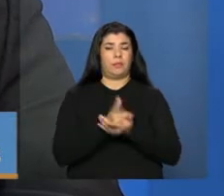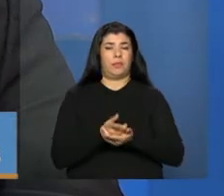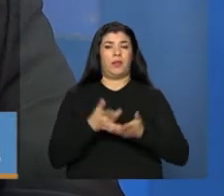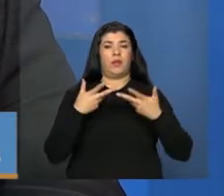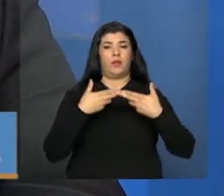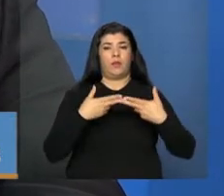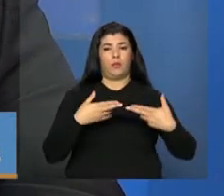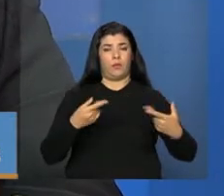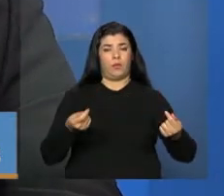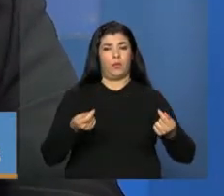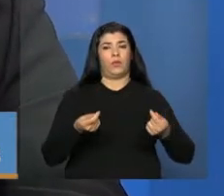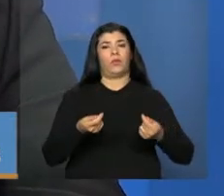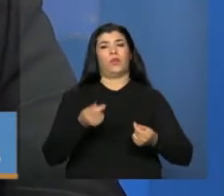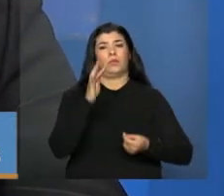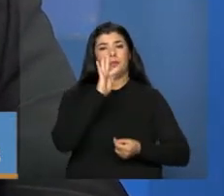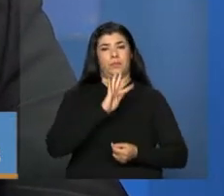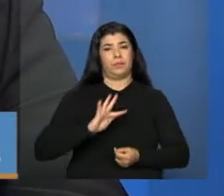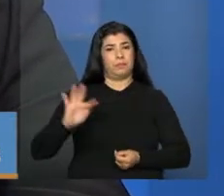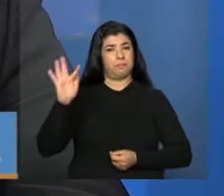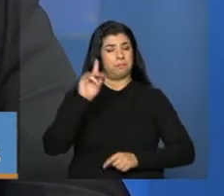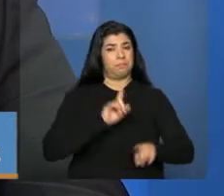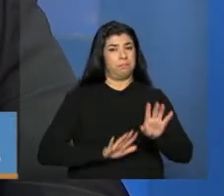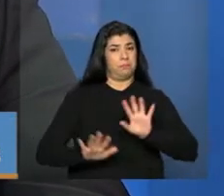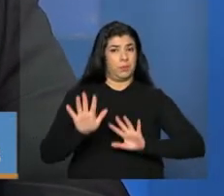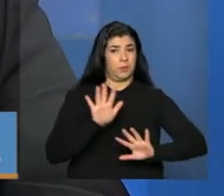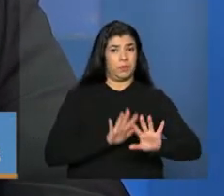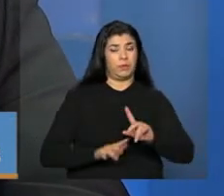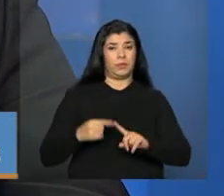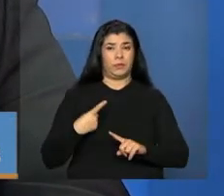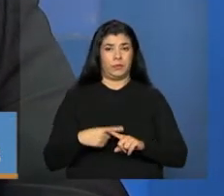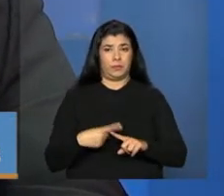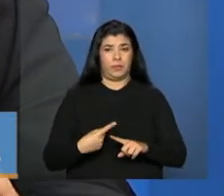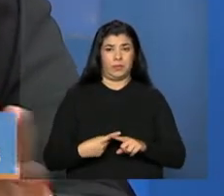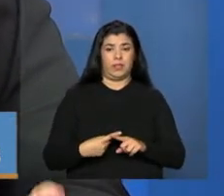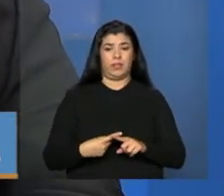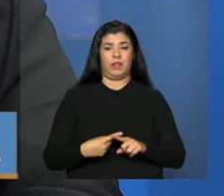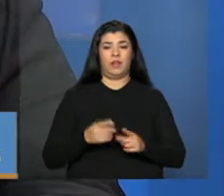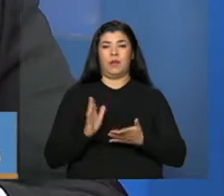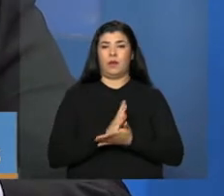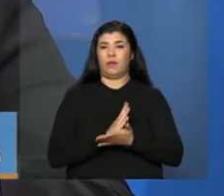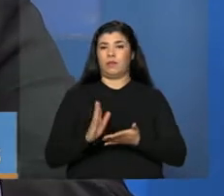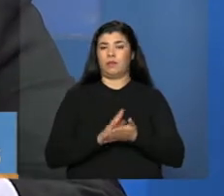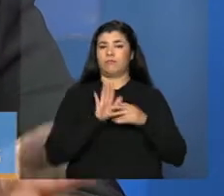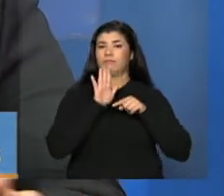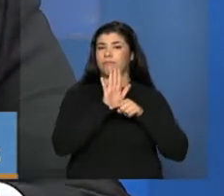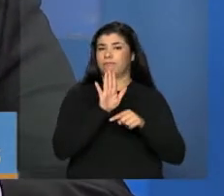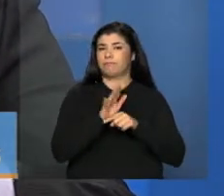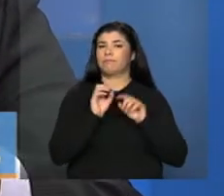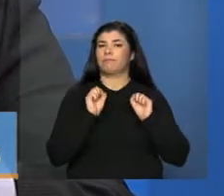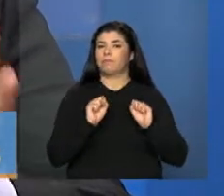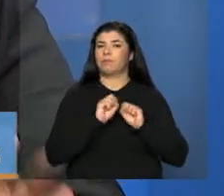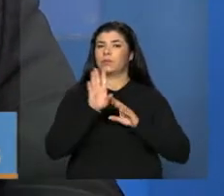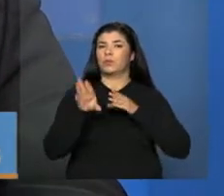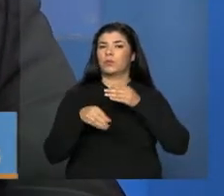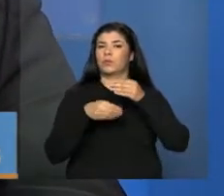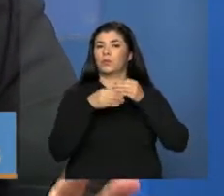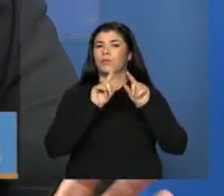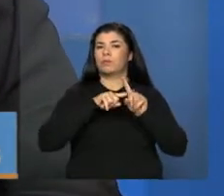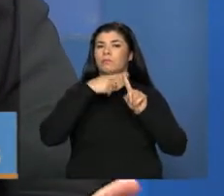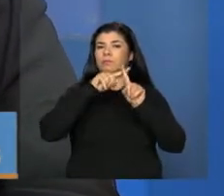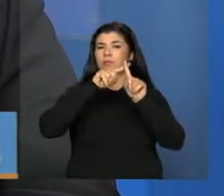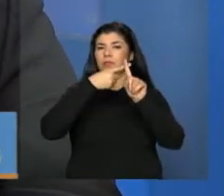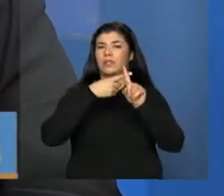federal. Temos que só tomar cuidado que esses auxílios, complementação salarial, enfim,